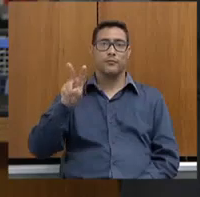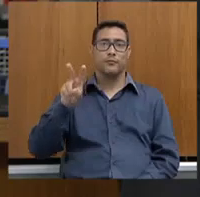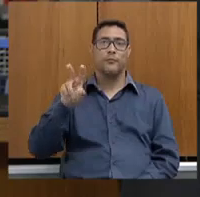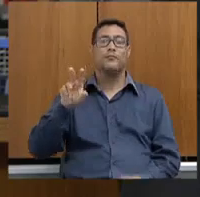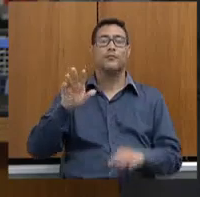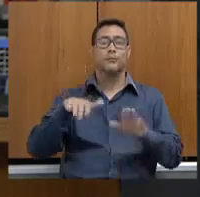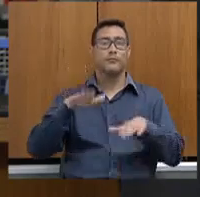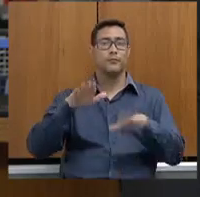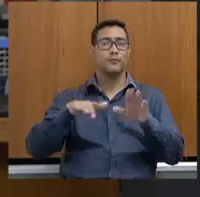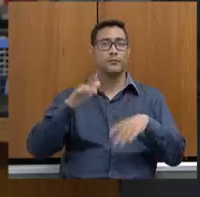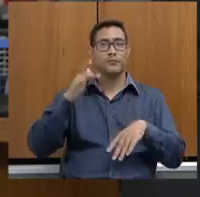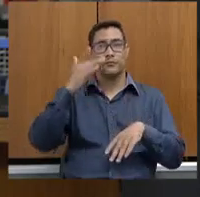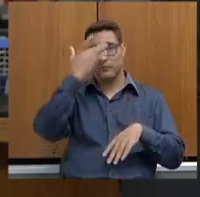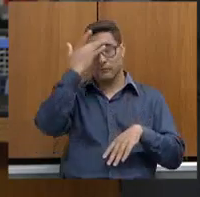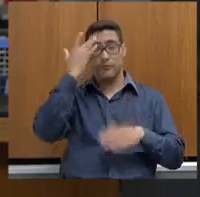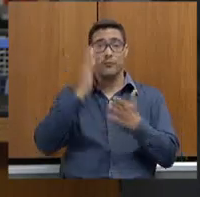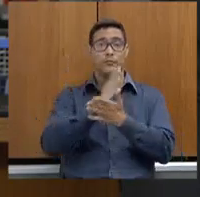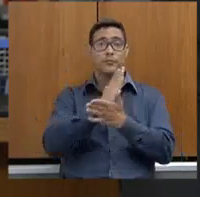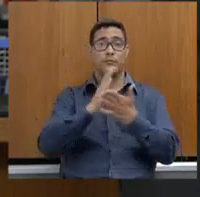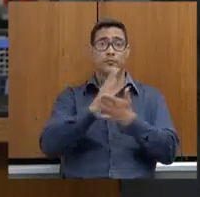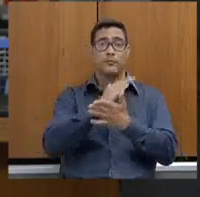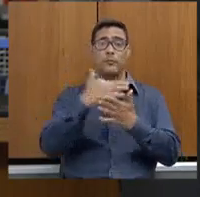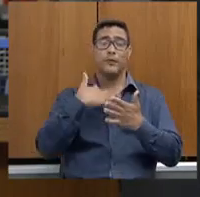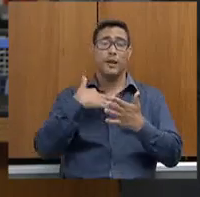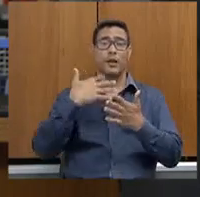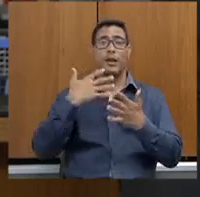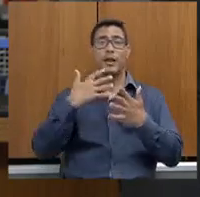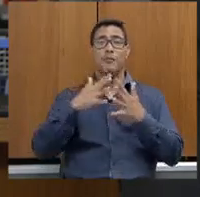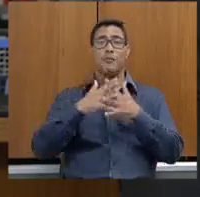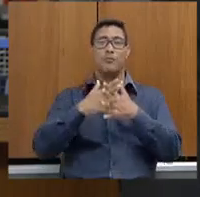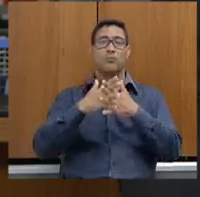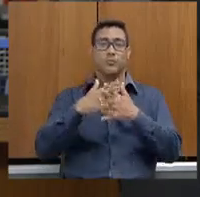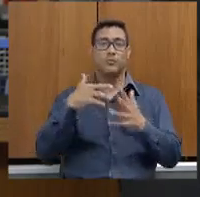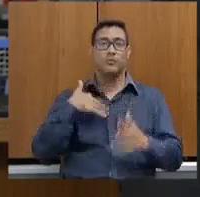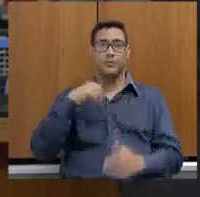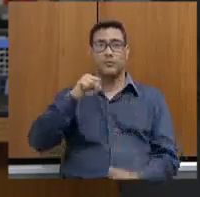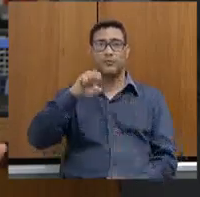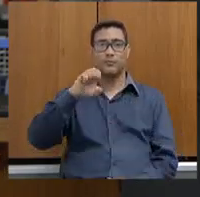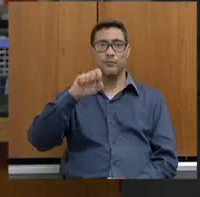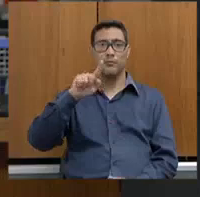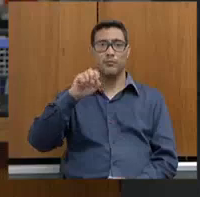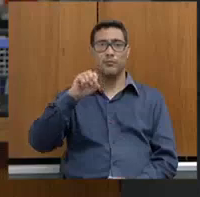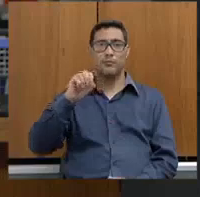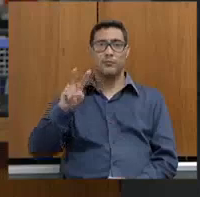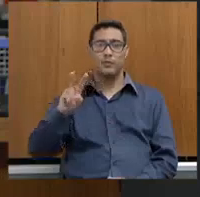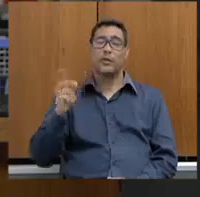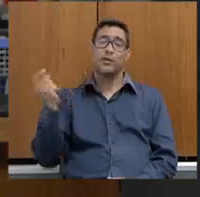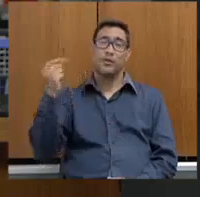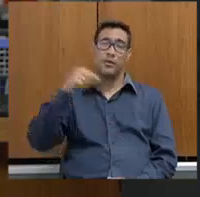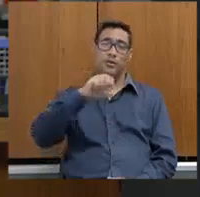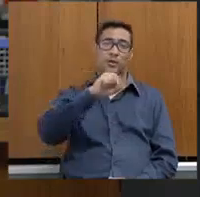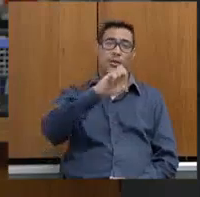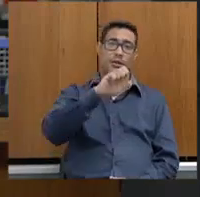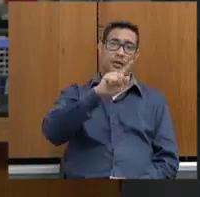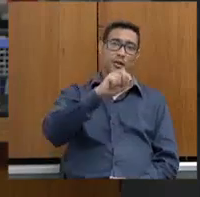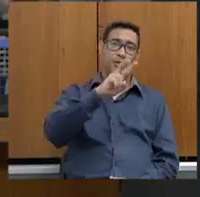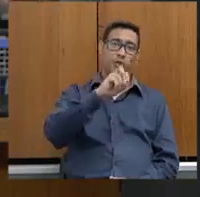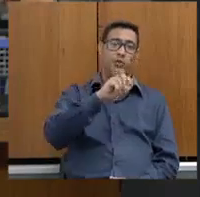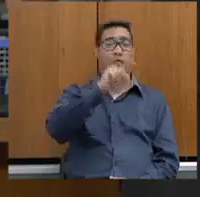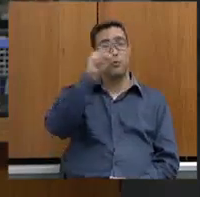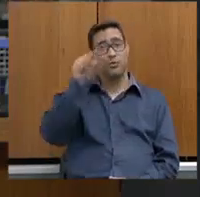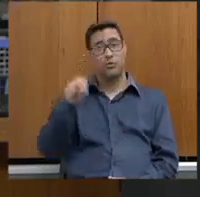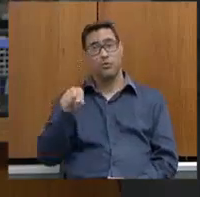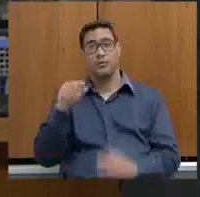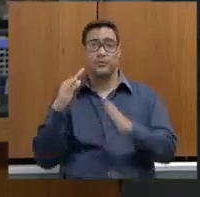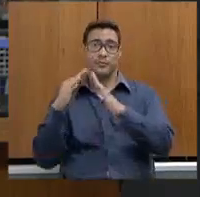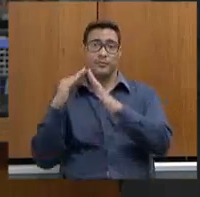às vezes as pessoas já têm me confundido com a Segove. Eu fico sem saber se eu sou da casa, se eu sou da Segove, e como